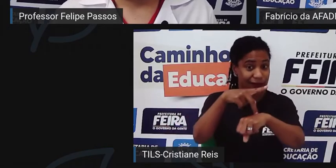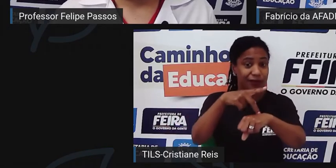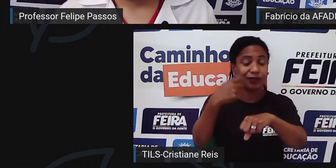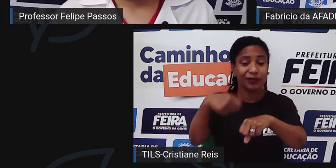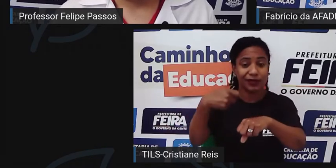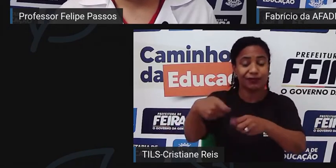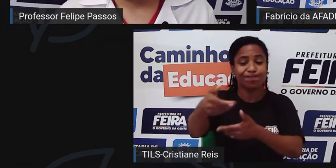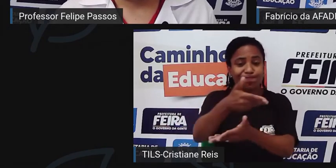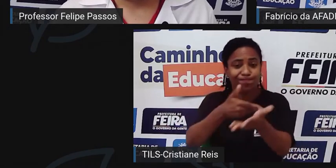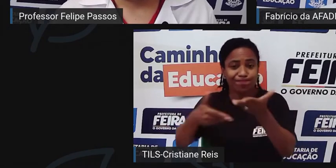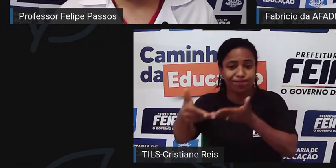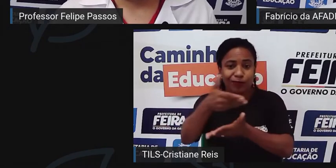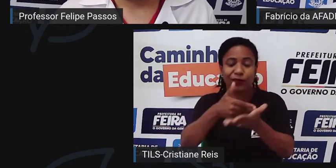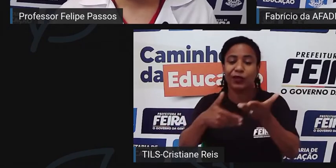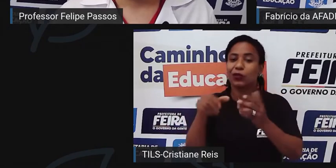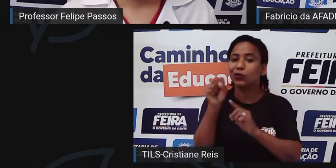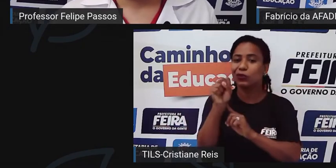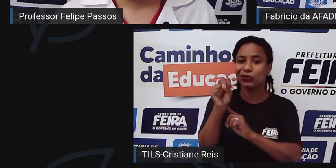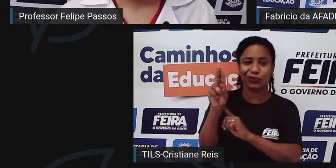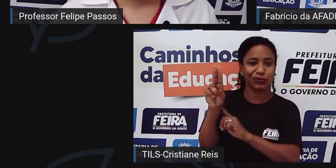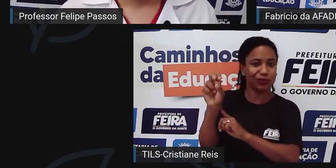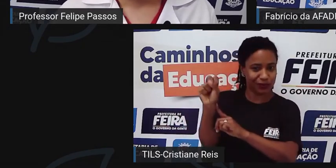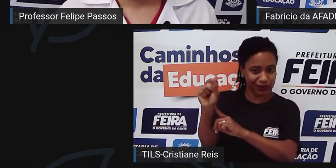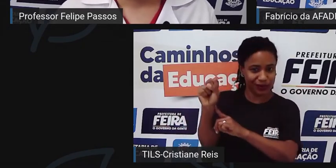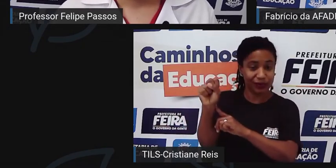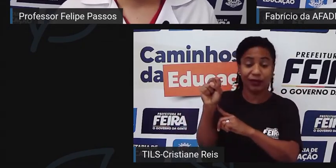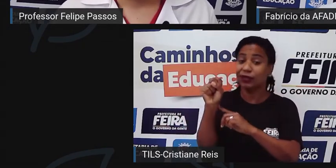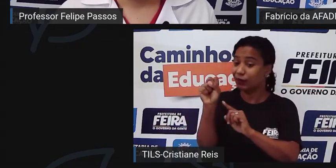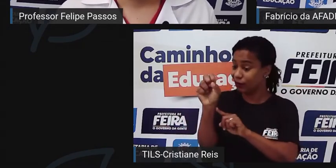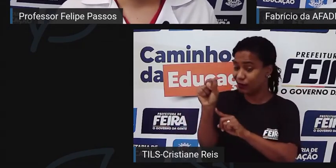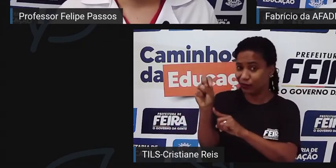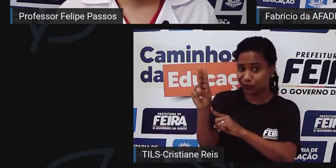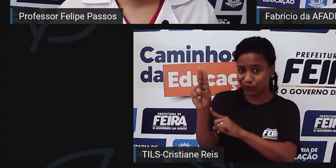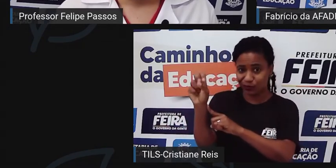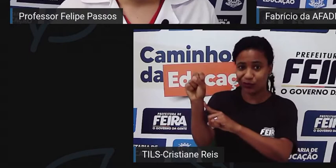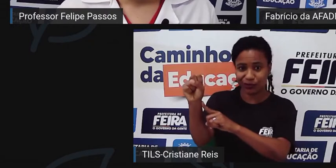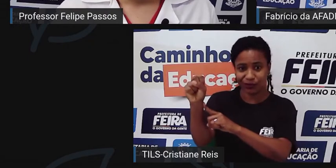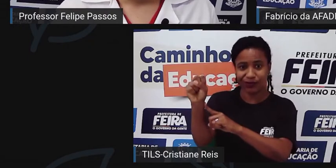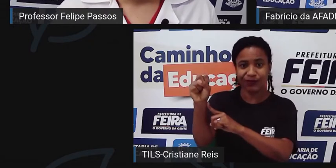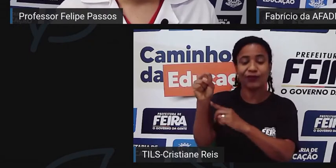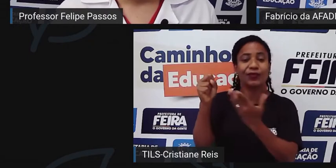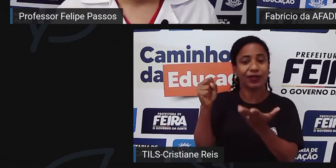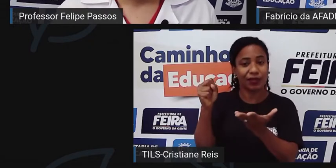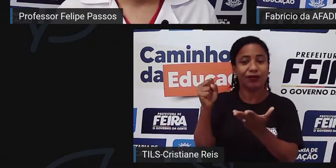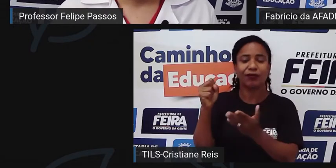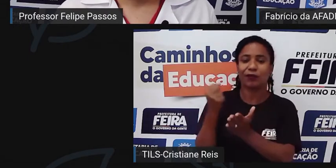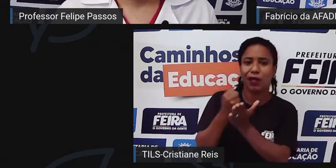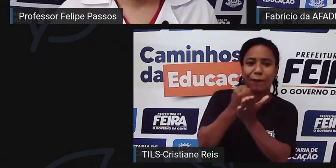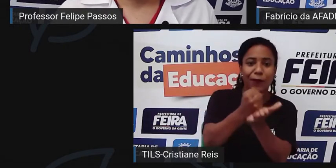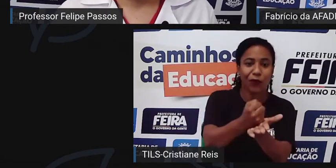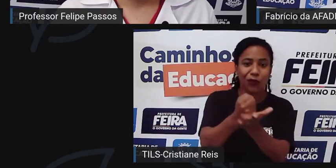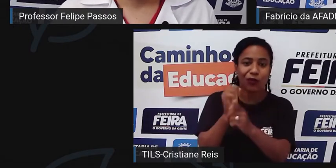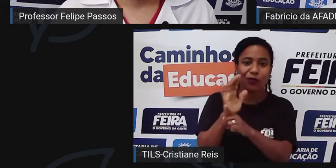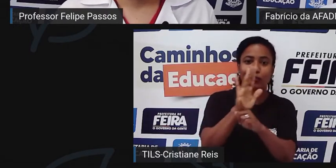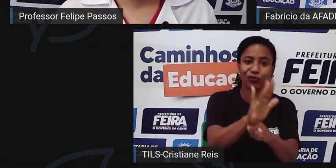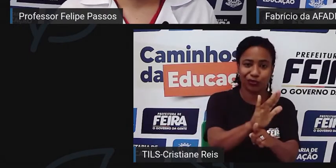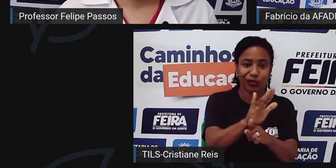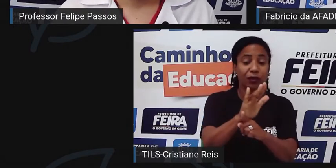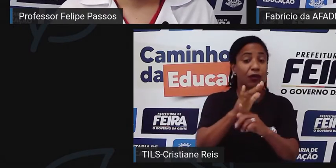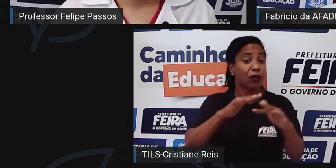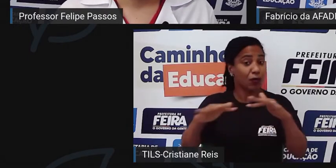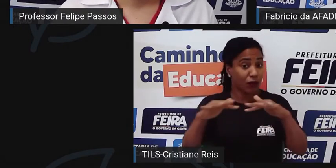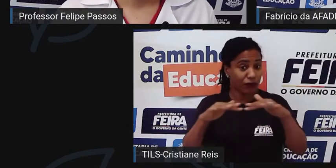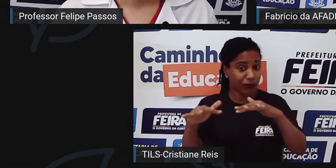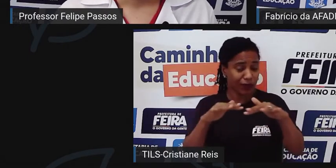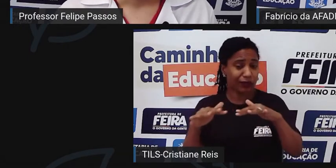principalmente dentro do SUS. O SUS, ele norteia todo o movimento dele com os